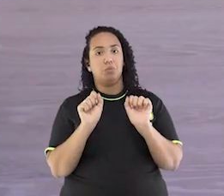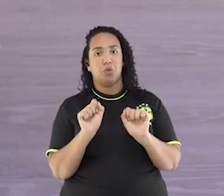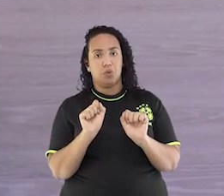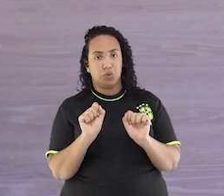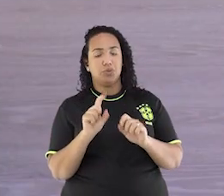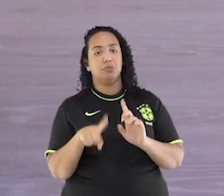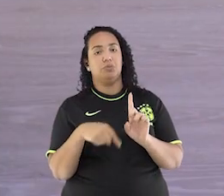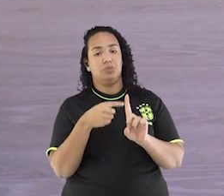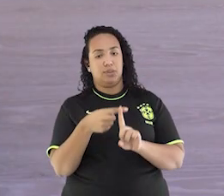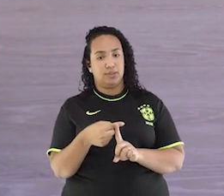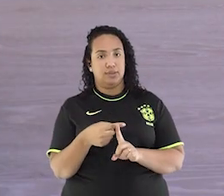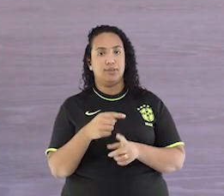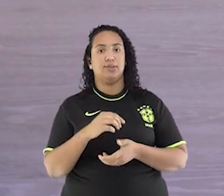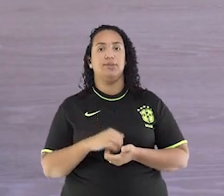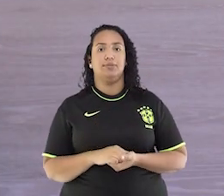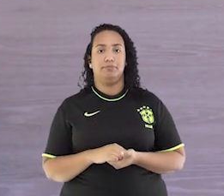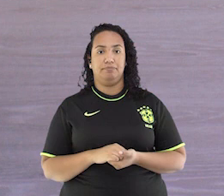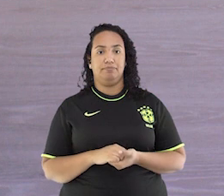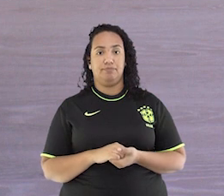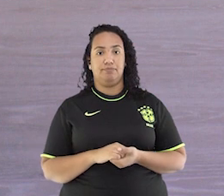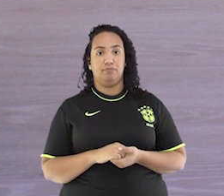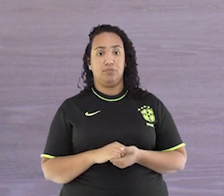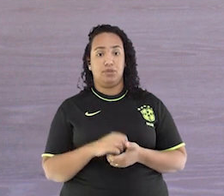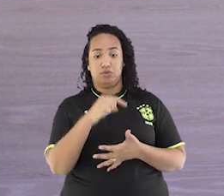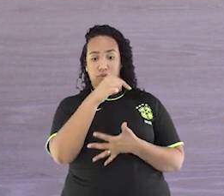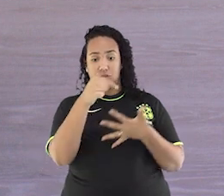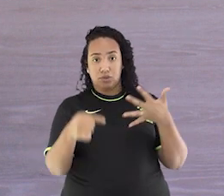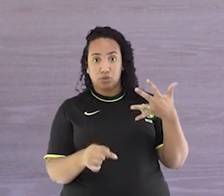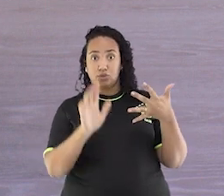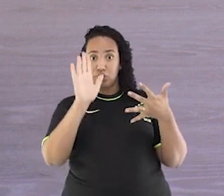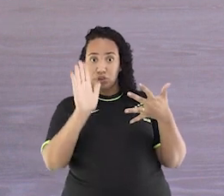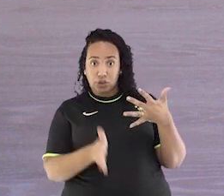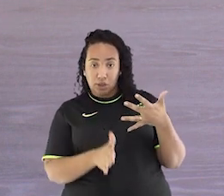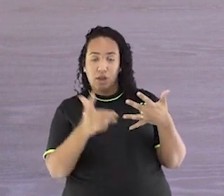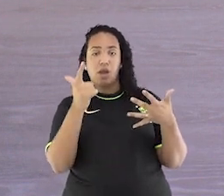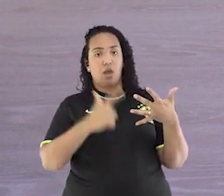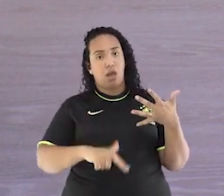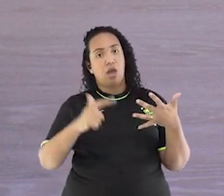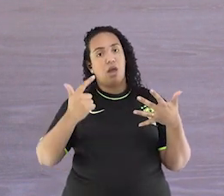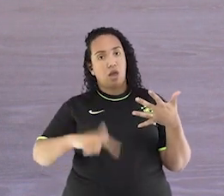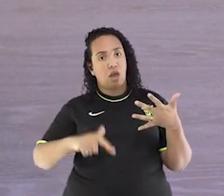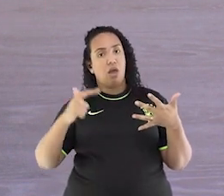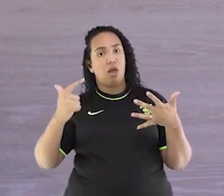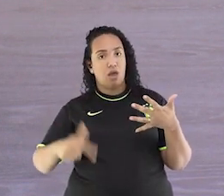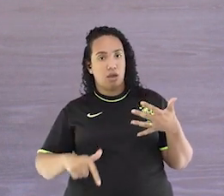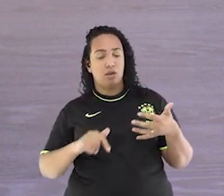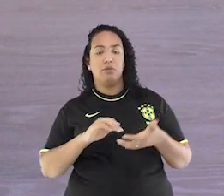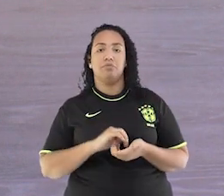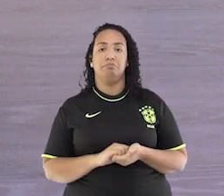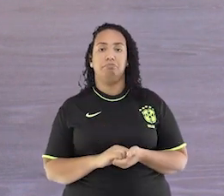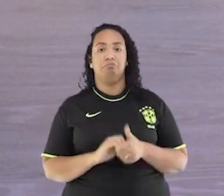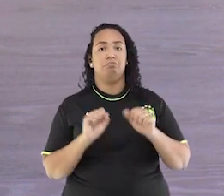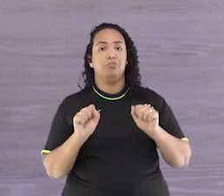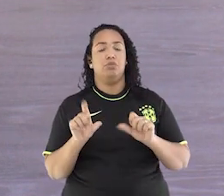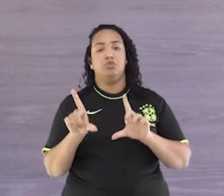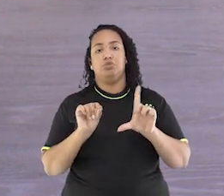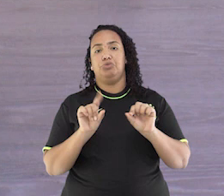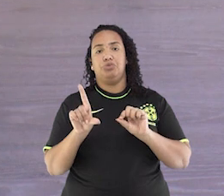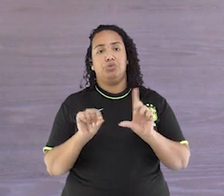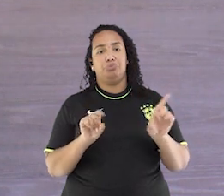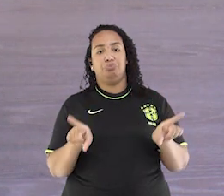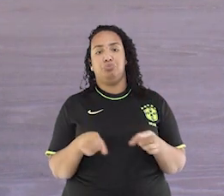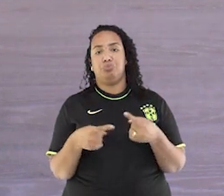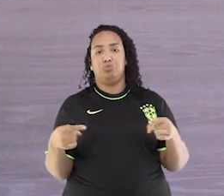Fez os cinco exercícios? Faz novamente. Coloca a musiquinha que você gosta aí na sua